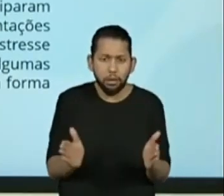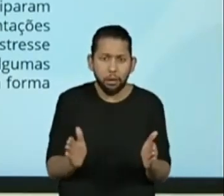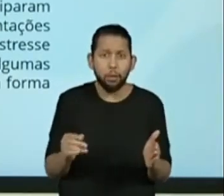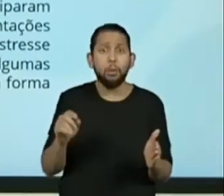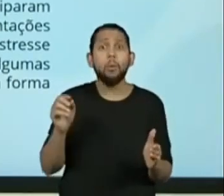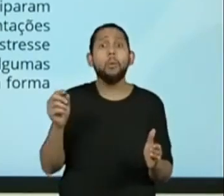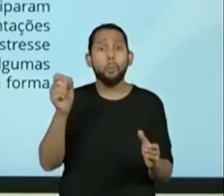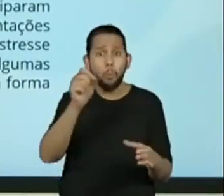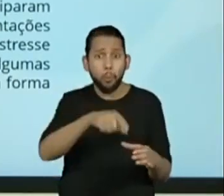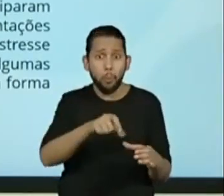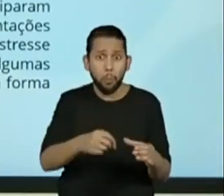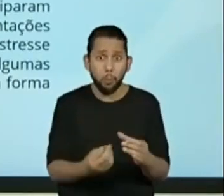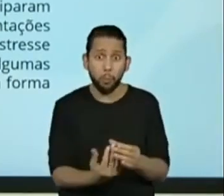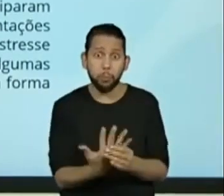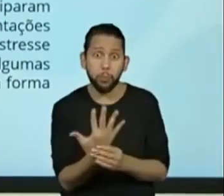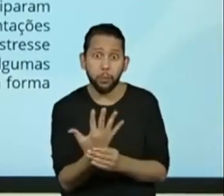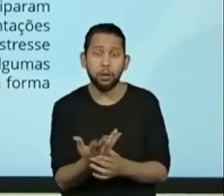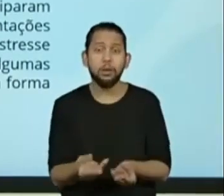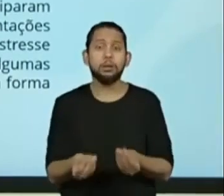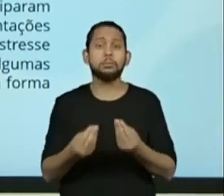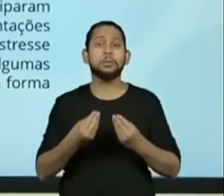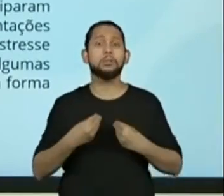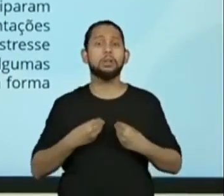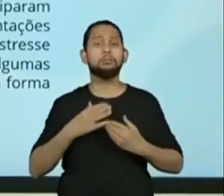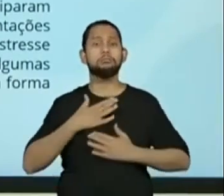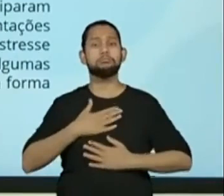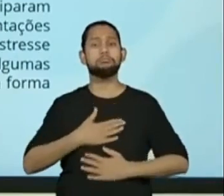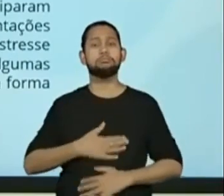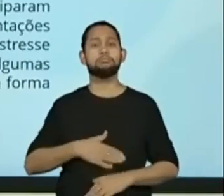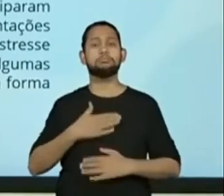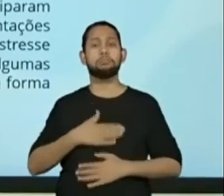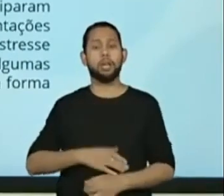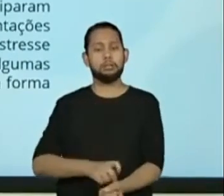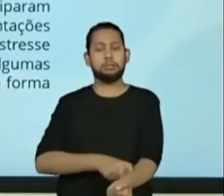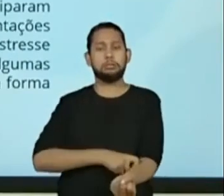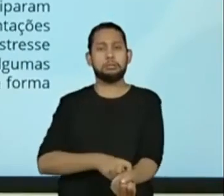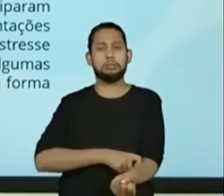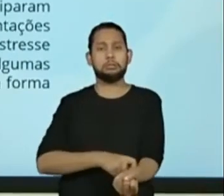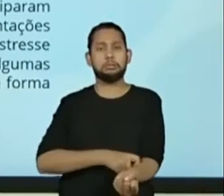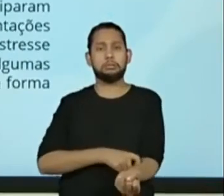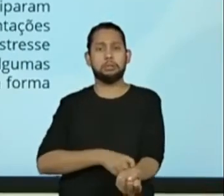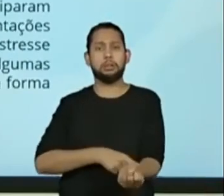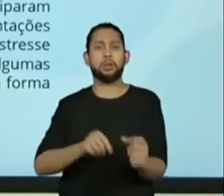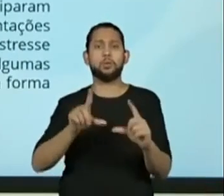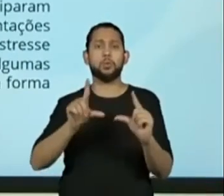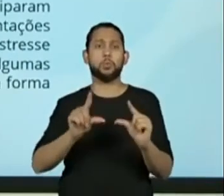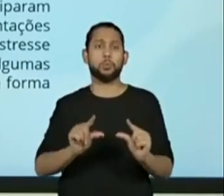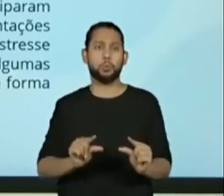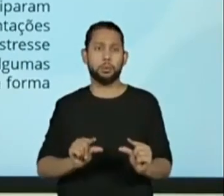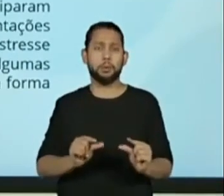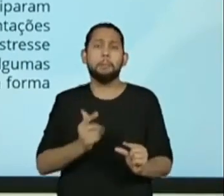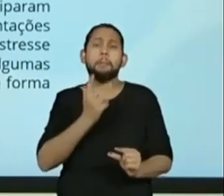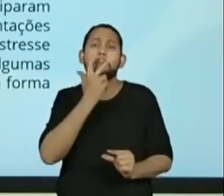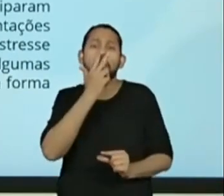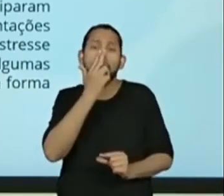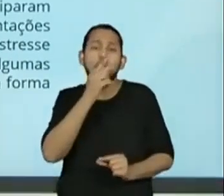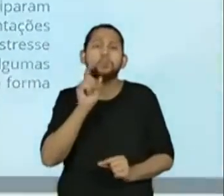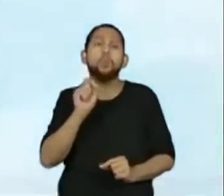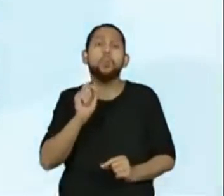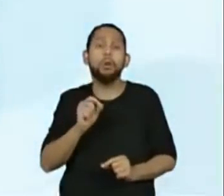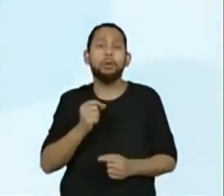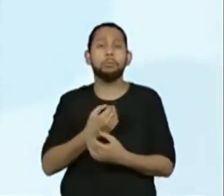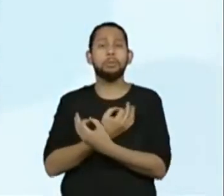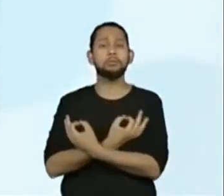pode reduzir seus níveis de estresse da mesma forma que 8 sessões semanais de meditação.